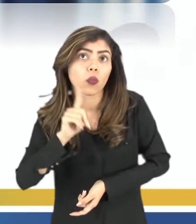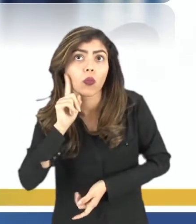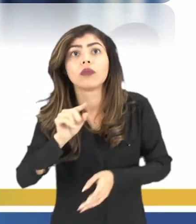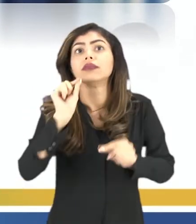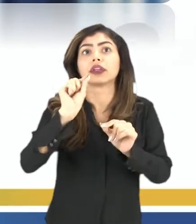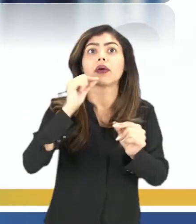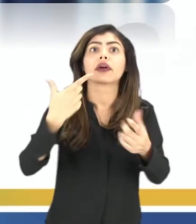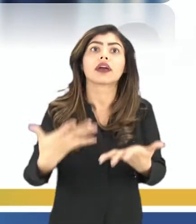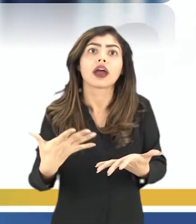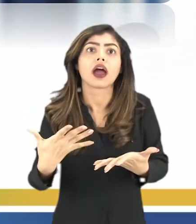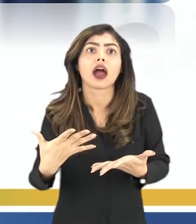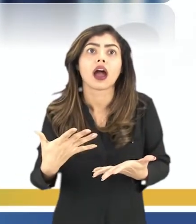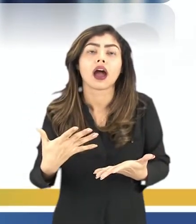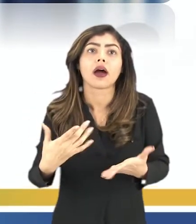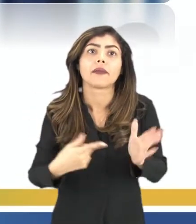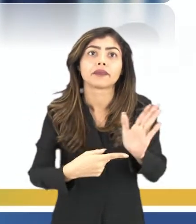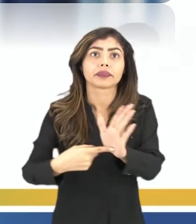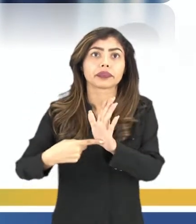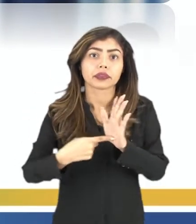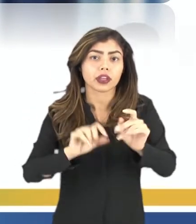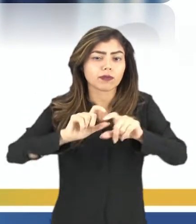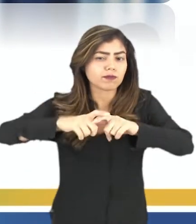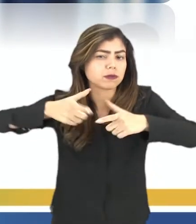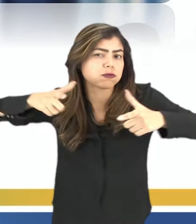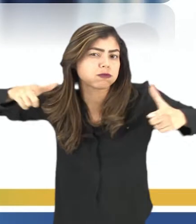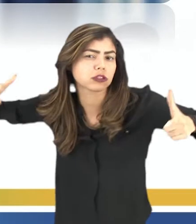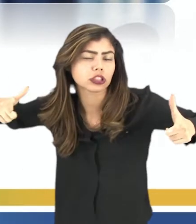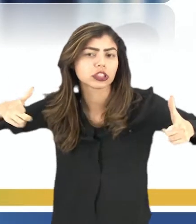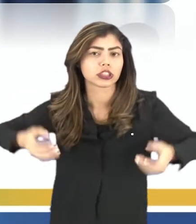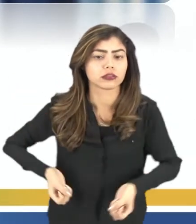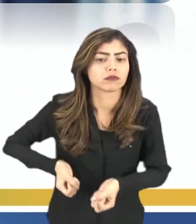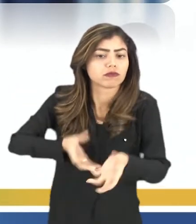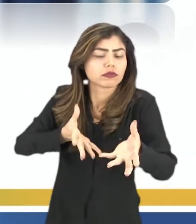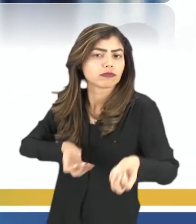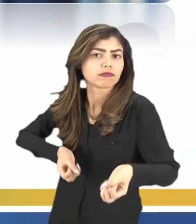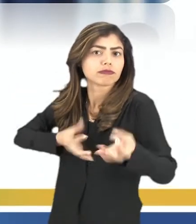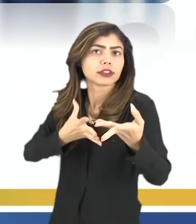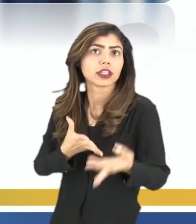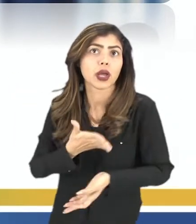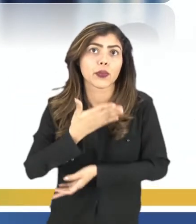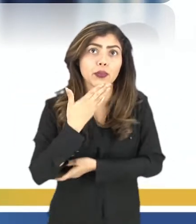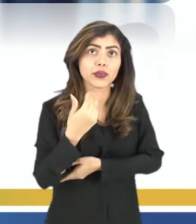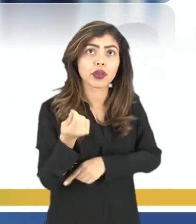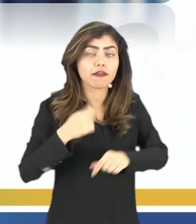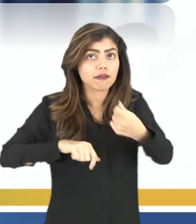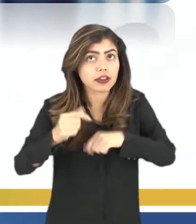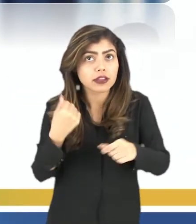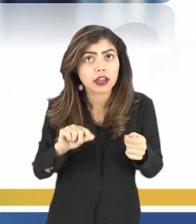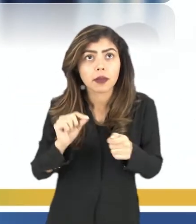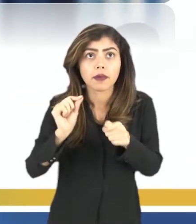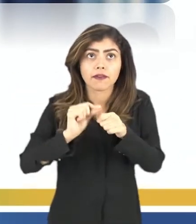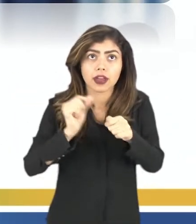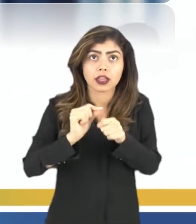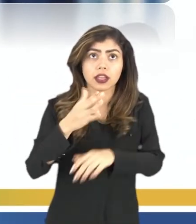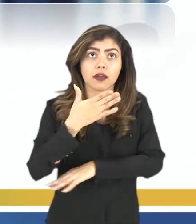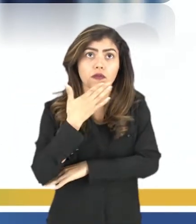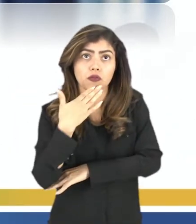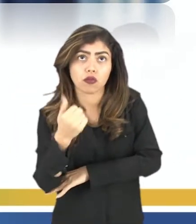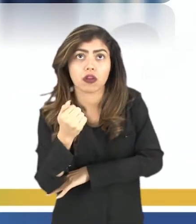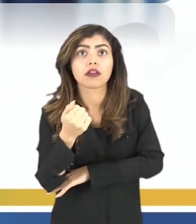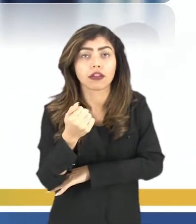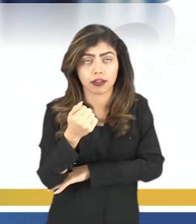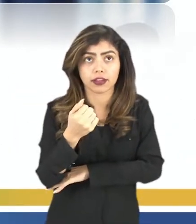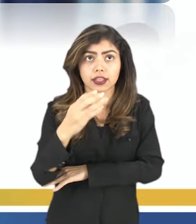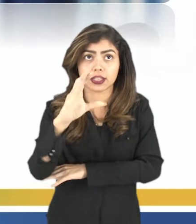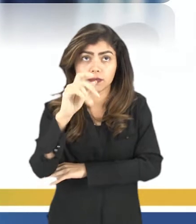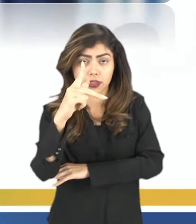onde ele vai destinar gigantescos recursos financeiros para a reconstrução econômica dos países capitalistas